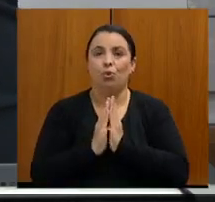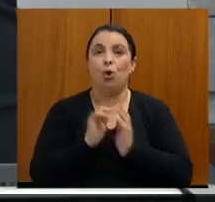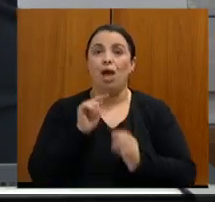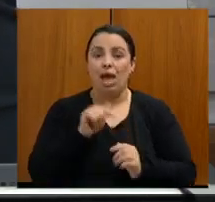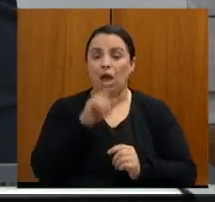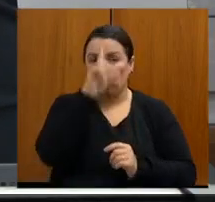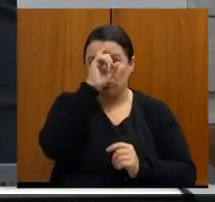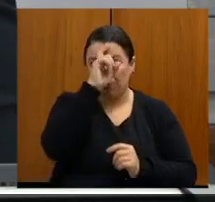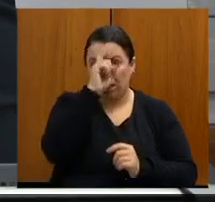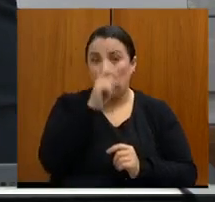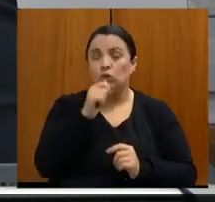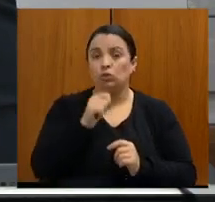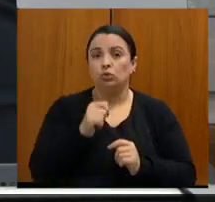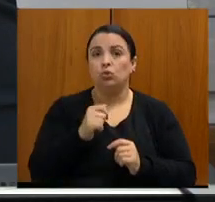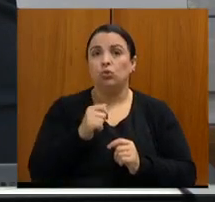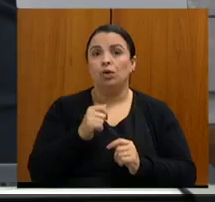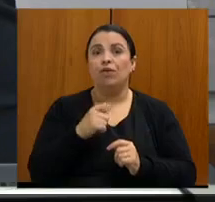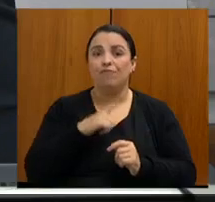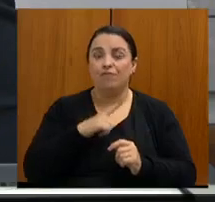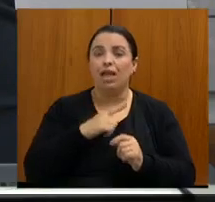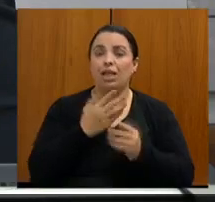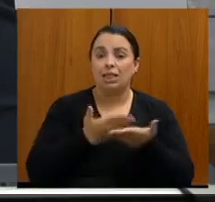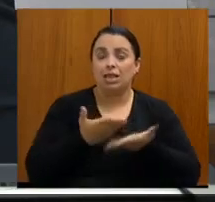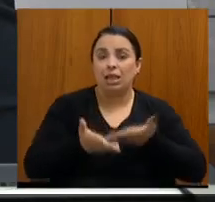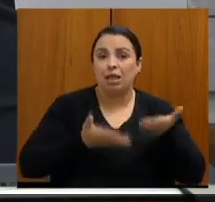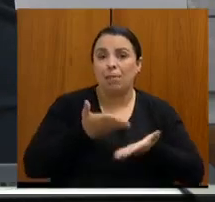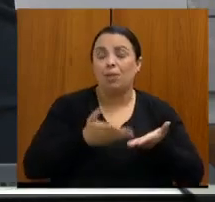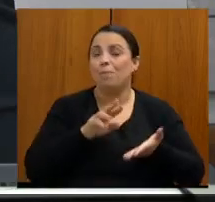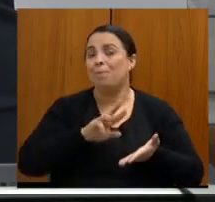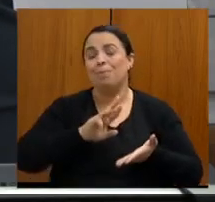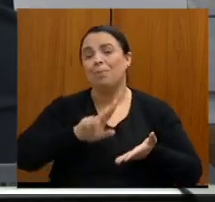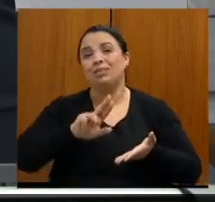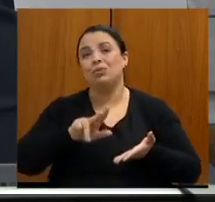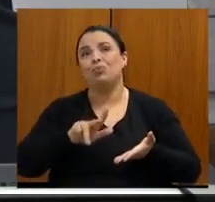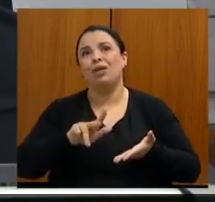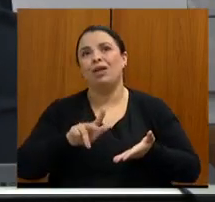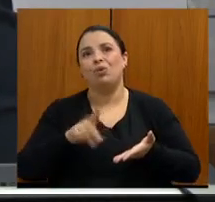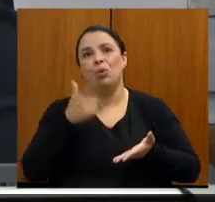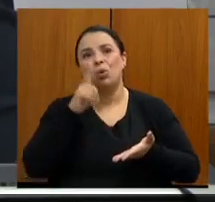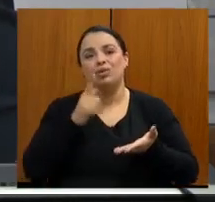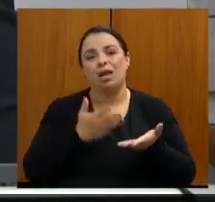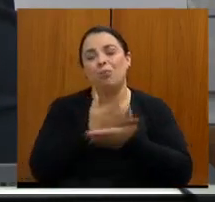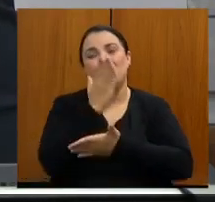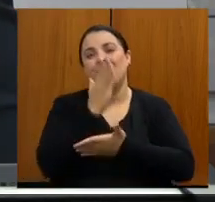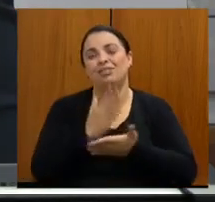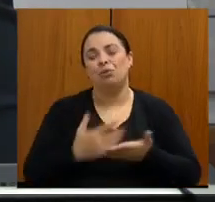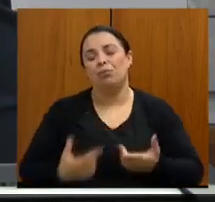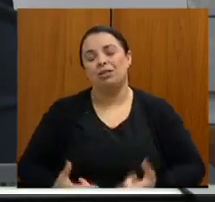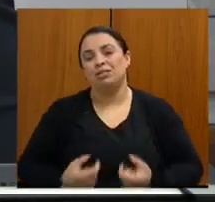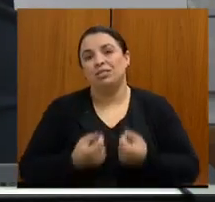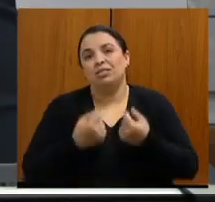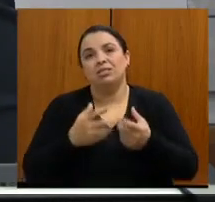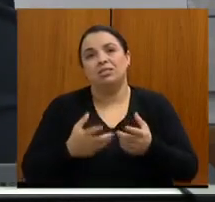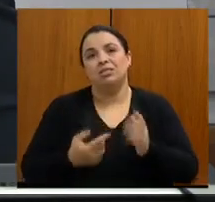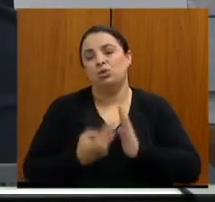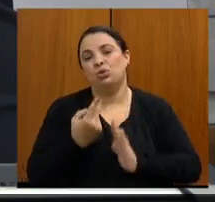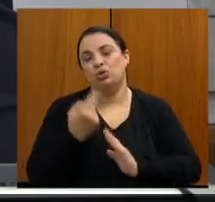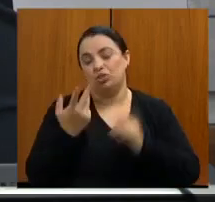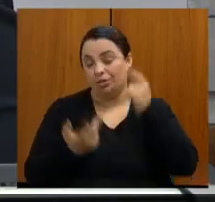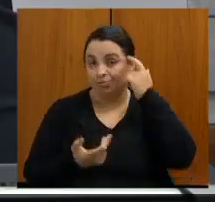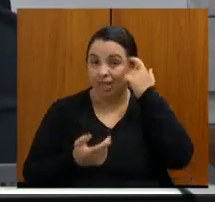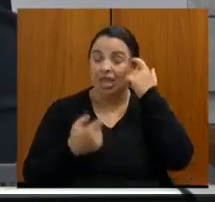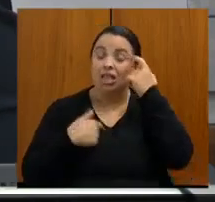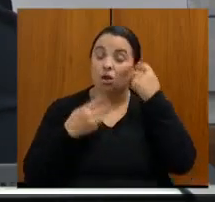Então, isso se repete em outros estados, e eu vou trazer essa discussão para nível do CONAS, ao Ministério da Saúde,